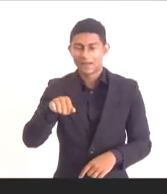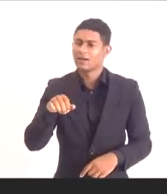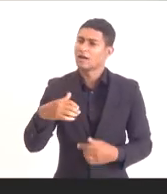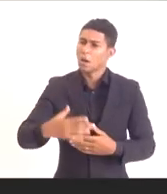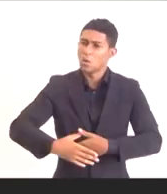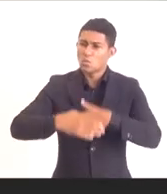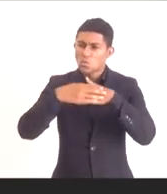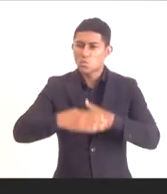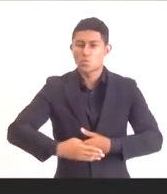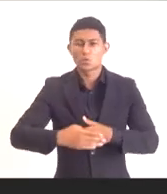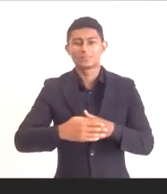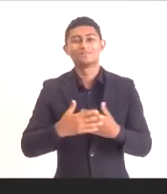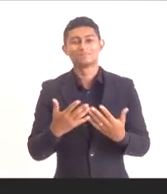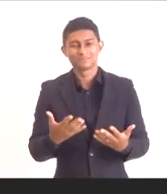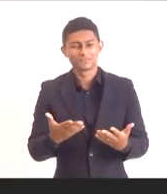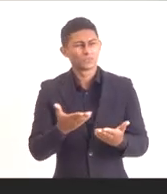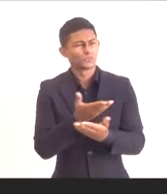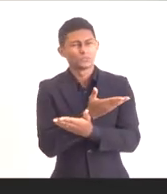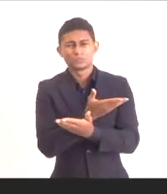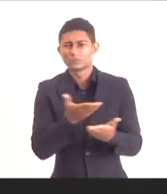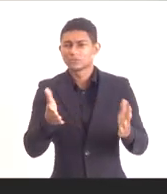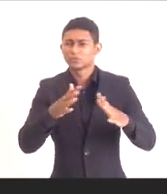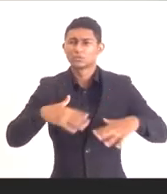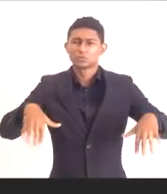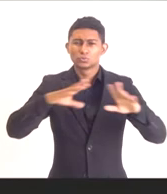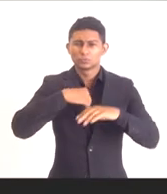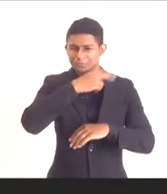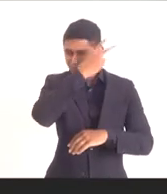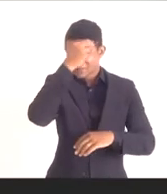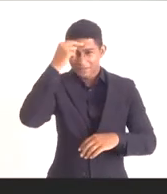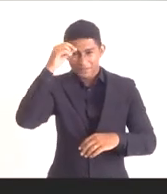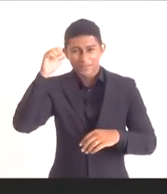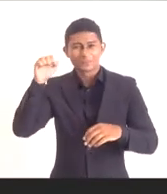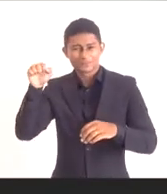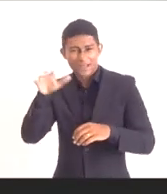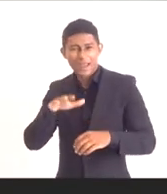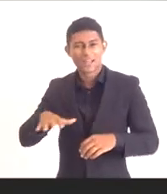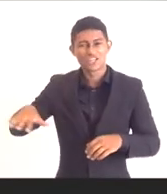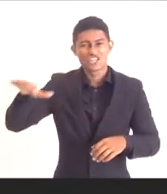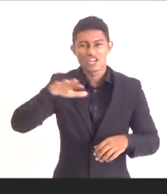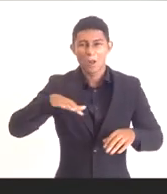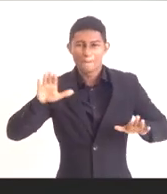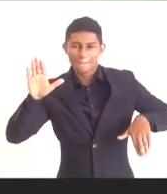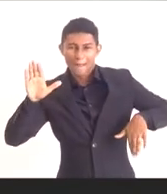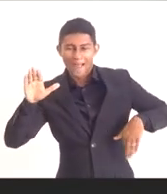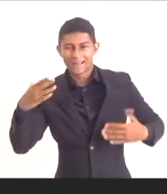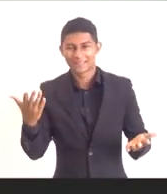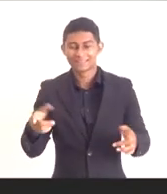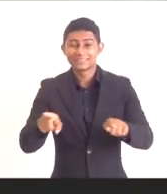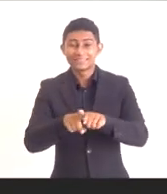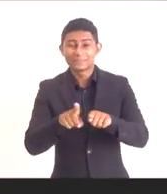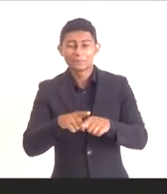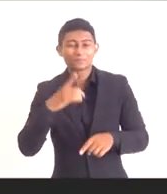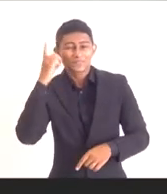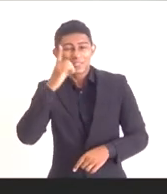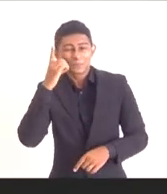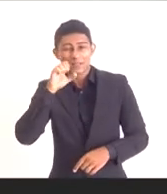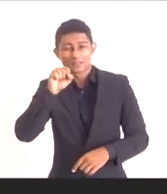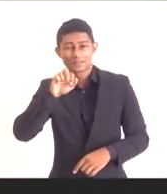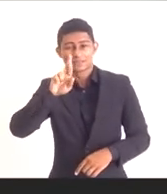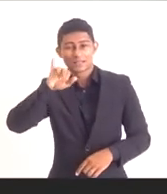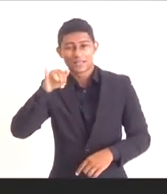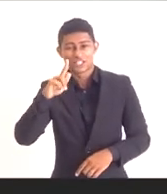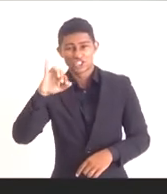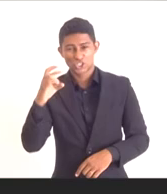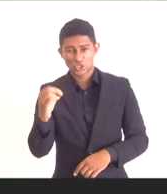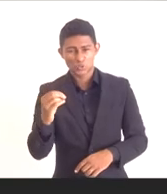esses cumprimentos a todos os prefeitos da região. Cumprimento os deputados, deputado Serginho e a todos os presentes,